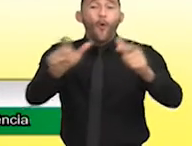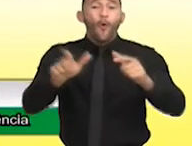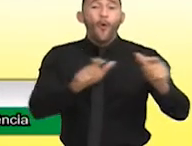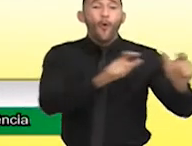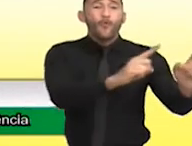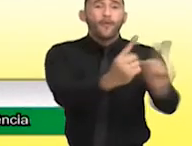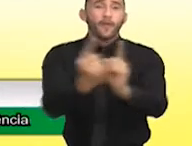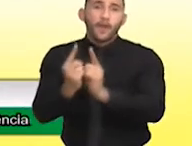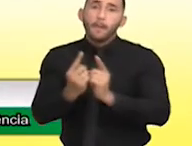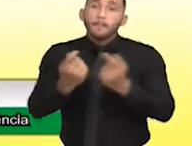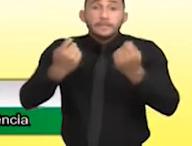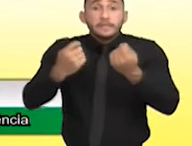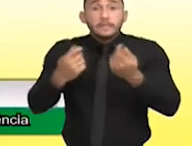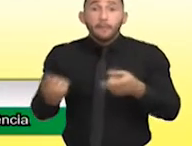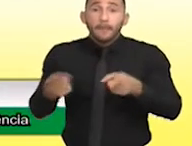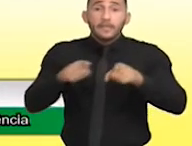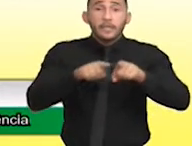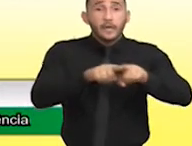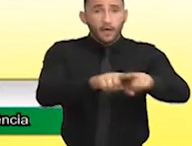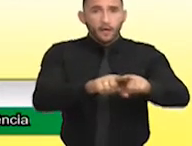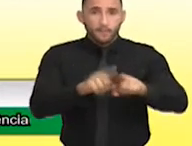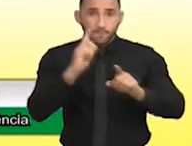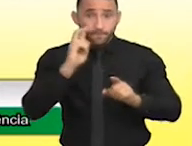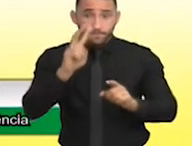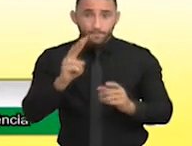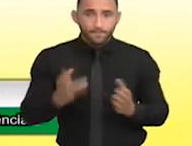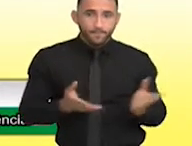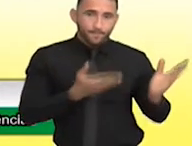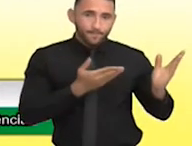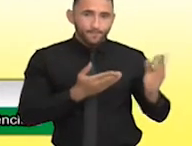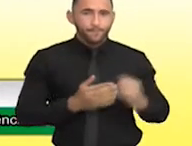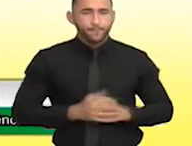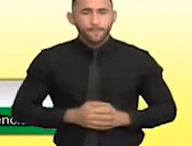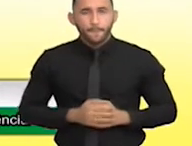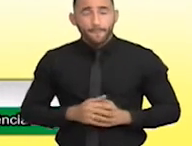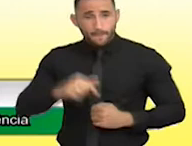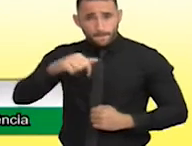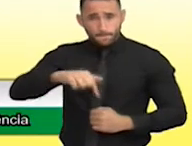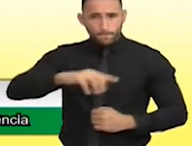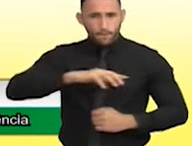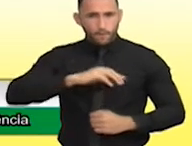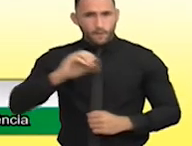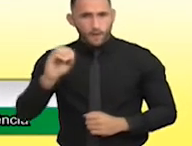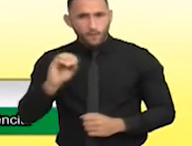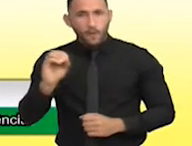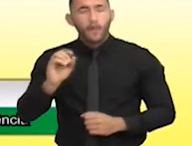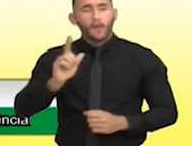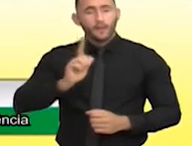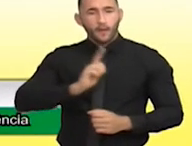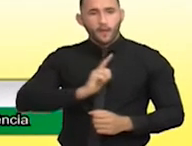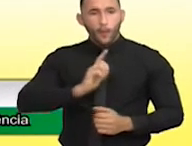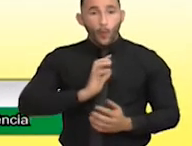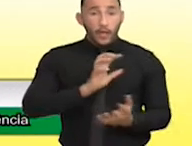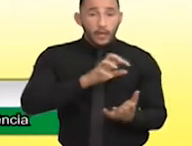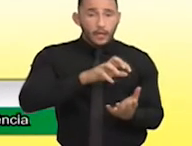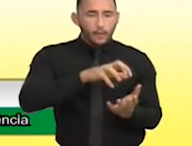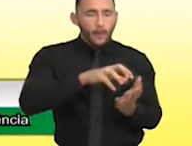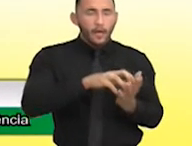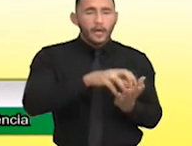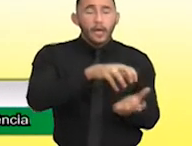vai ter que fazer parcerias. Aqui, por exemplo, nós temos em Osasco, a clínica da Pedia Kinder, que é uma clínica modelo.